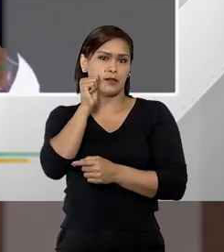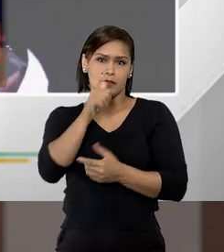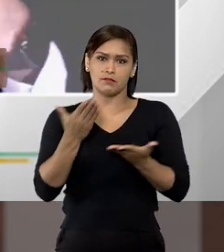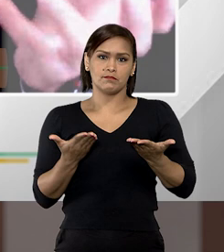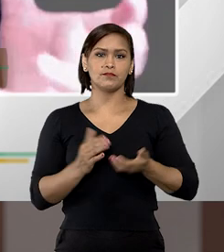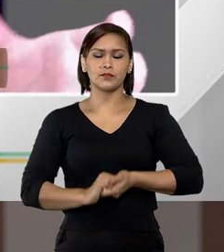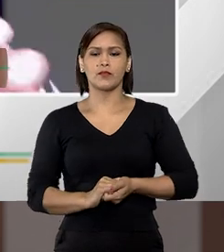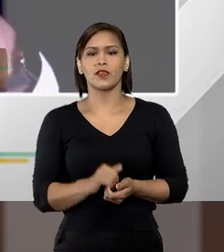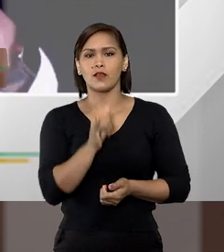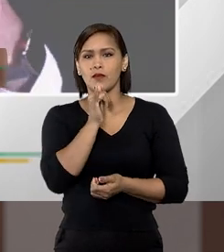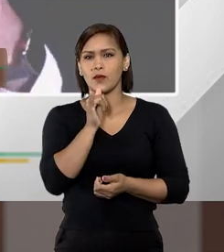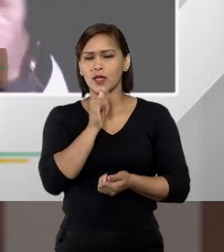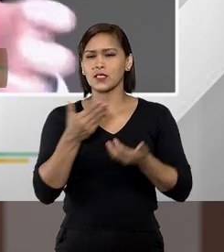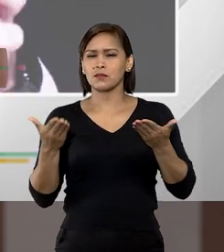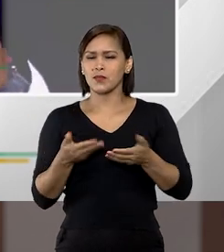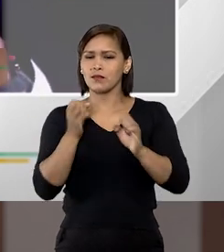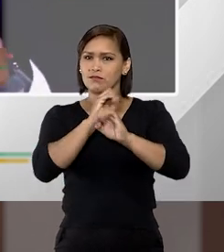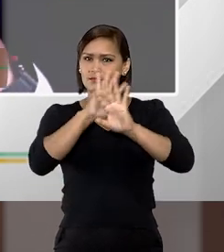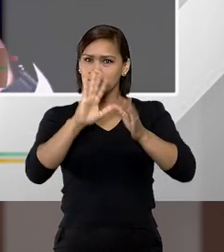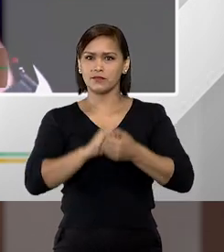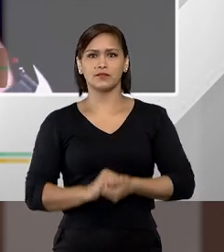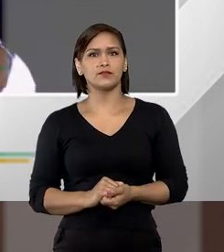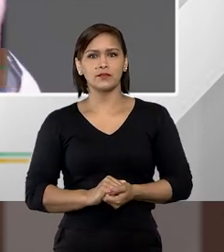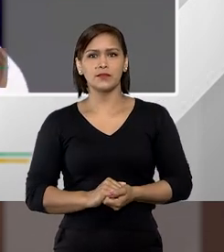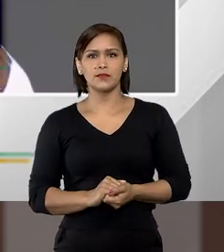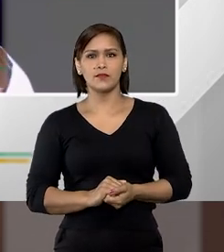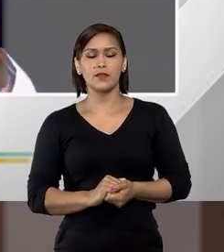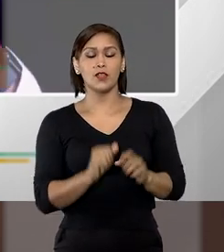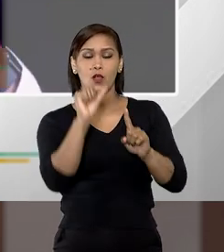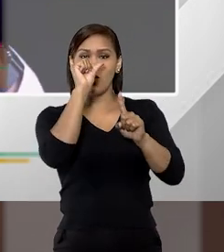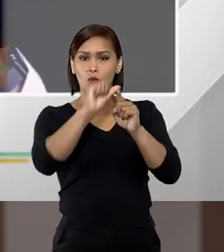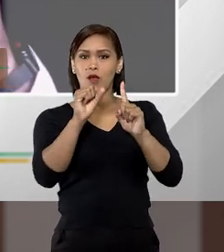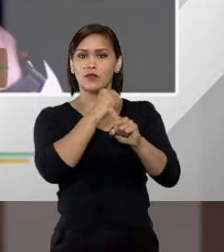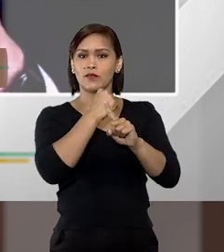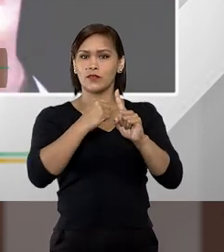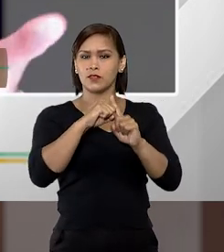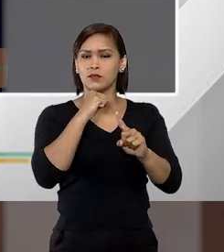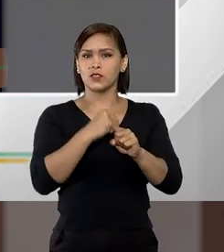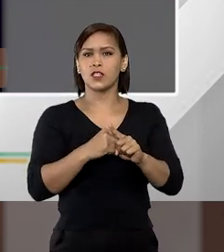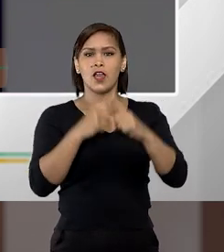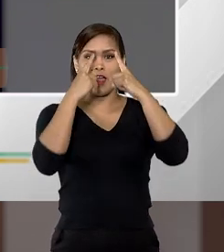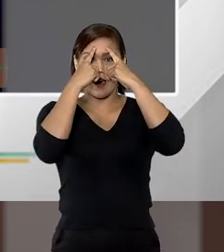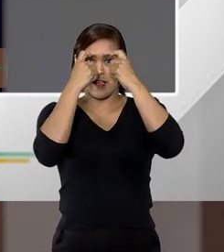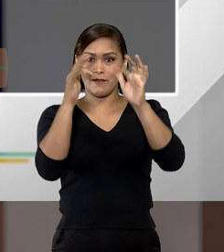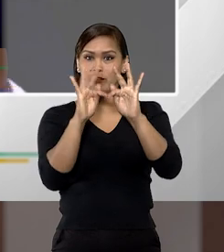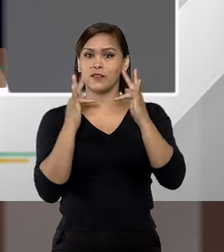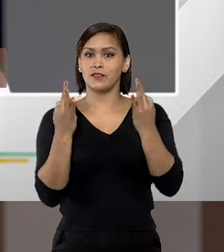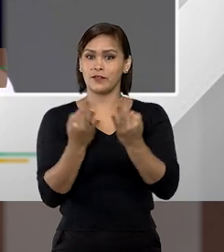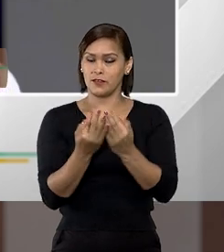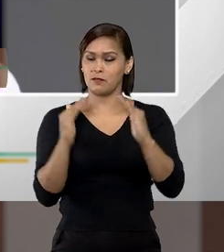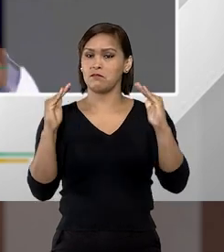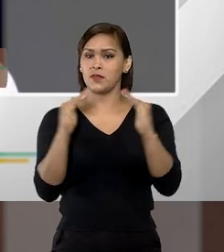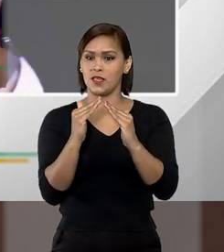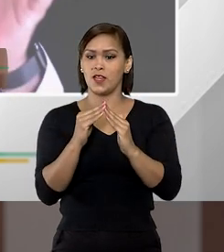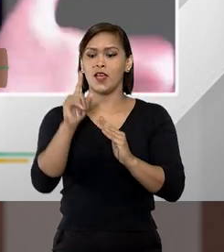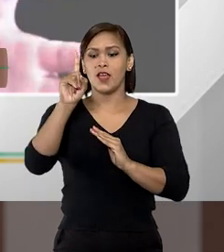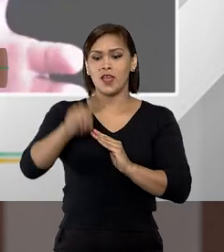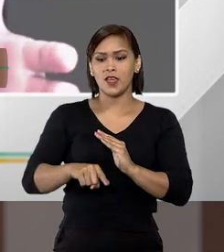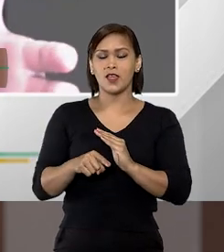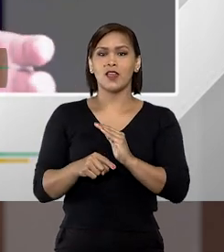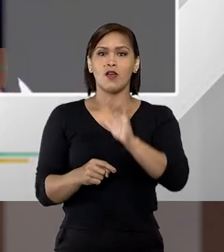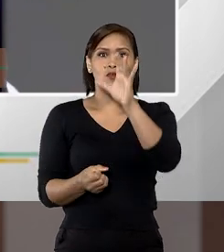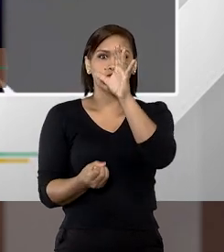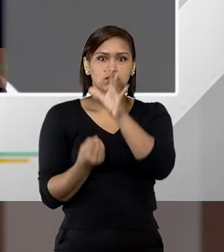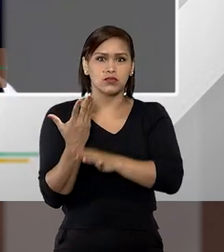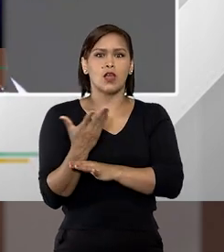Eu vou dar um exemplo para ver se fica mais claro. Quando o feminicídio ocorre em razão da violência doméstica e familiar, ele é o ápice da